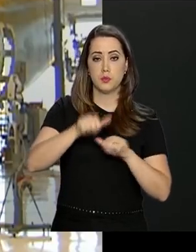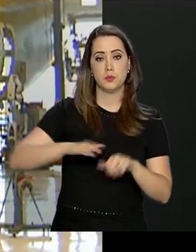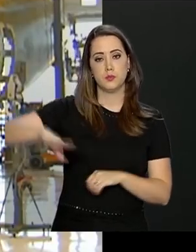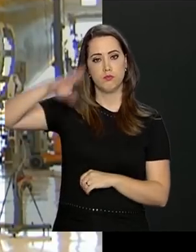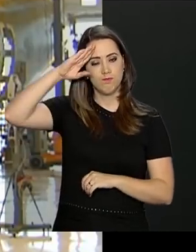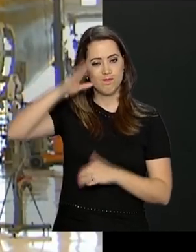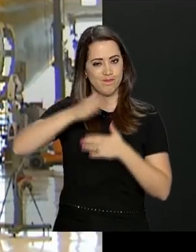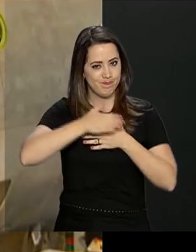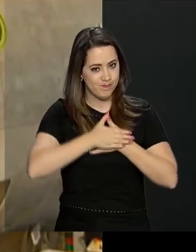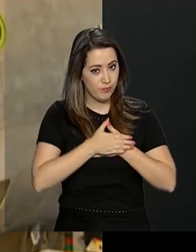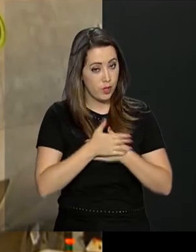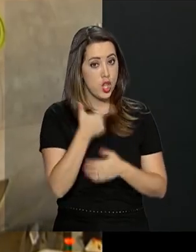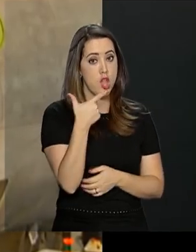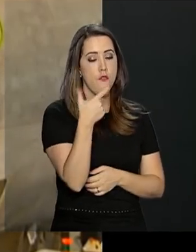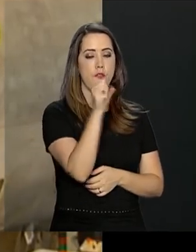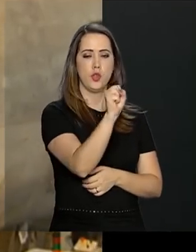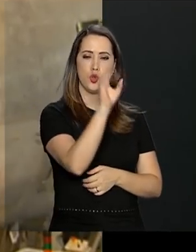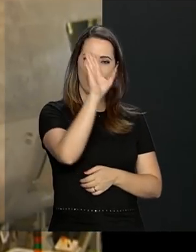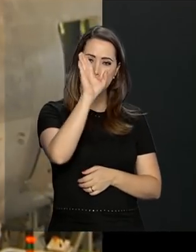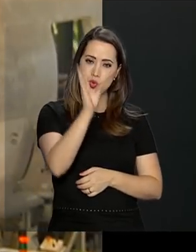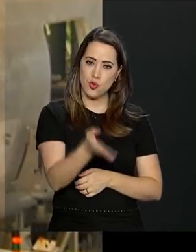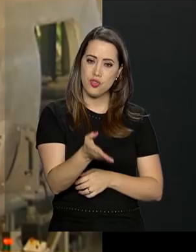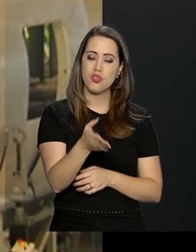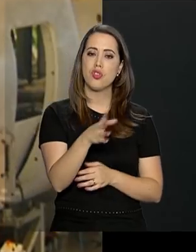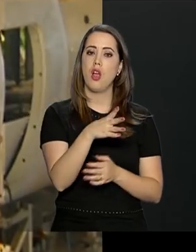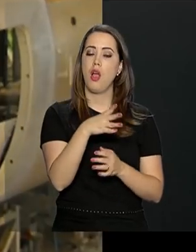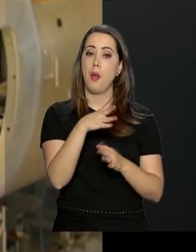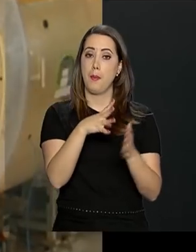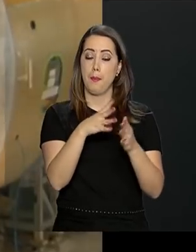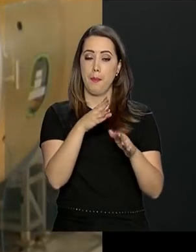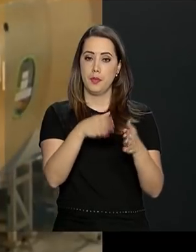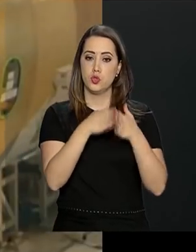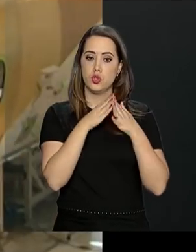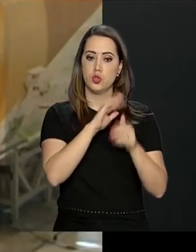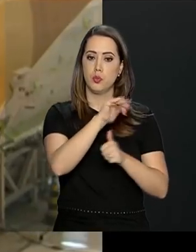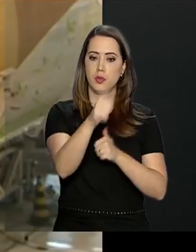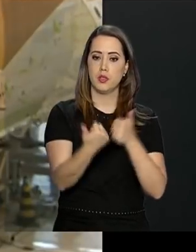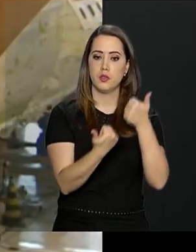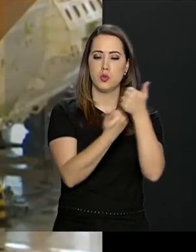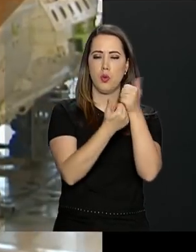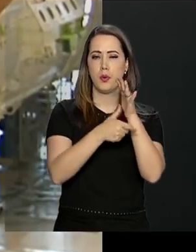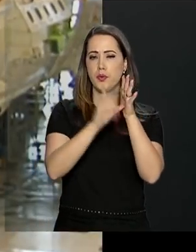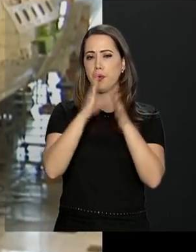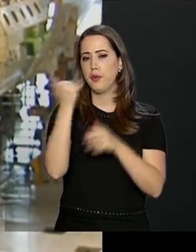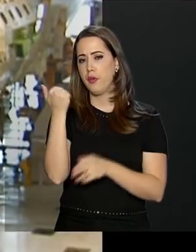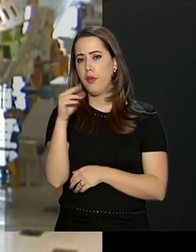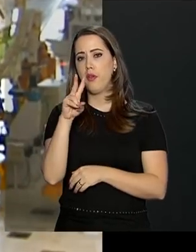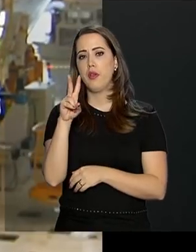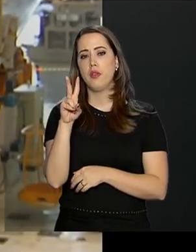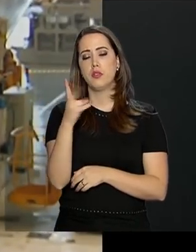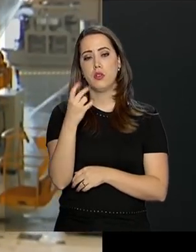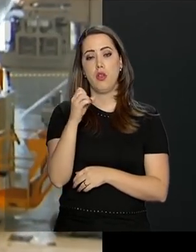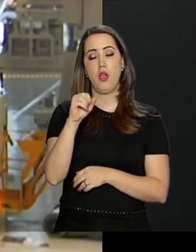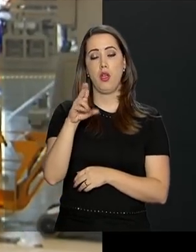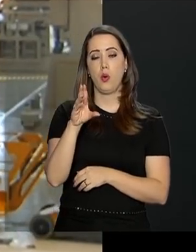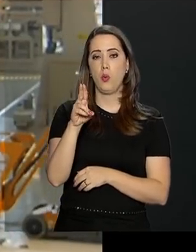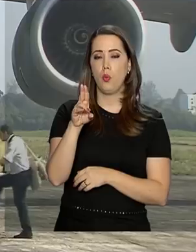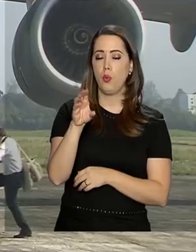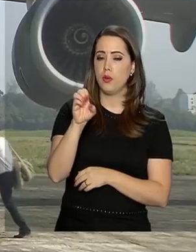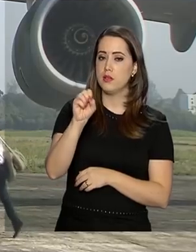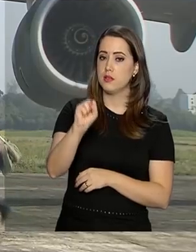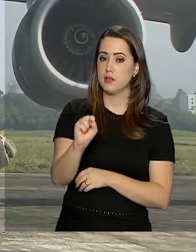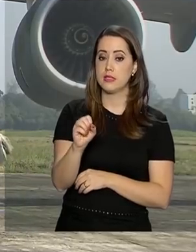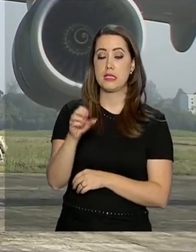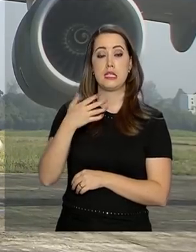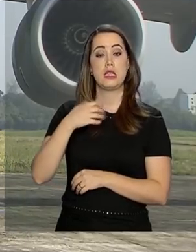modelos do KC-390 foram encomendados para substituir os antigos Hércules. Em agosto, o primeiro